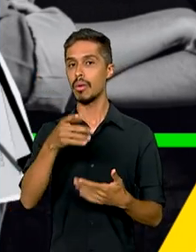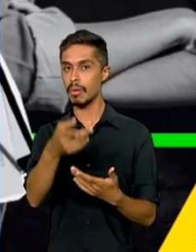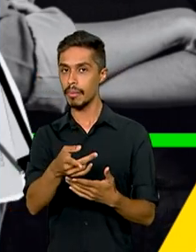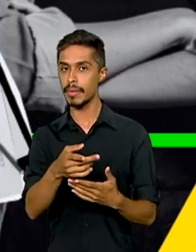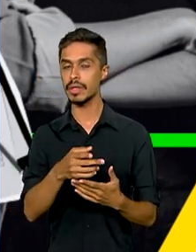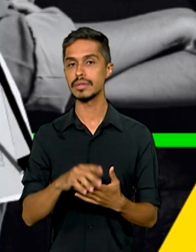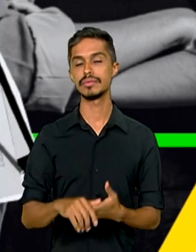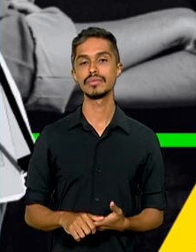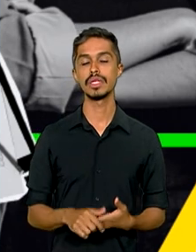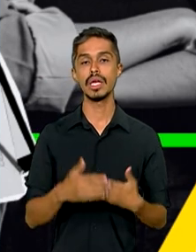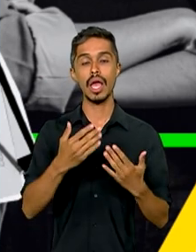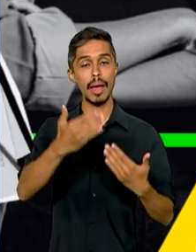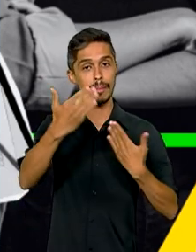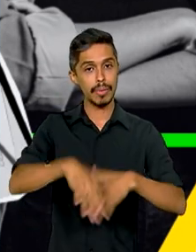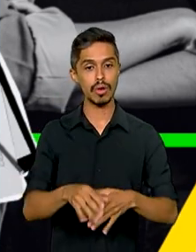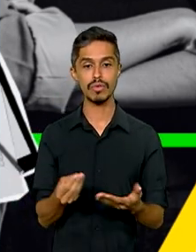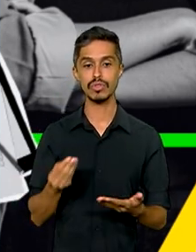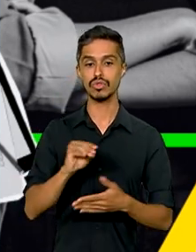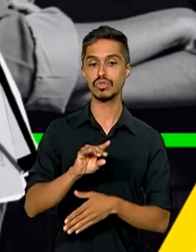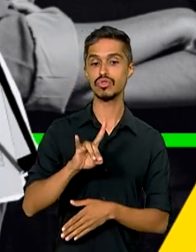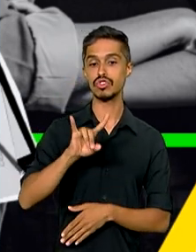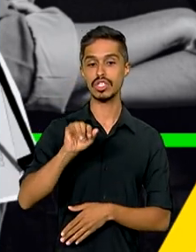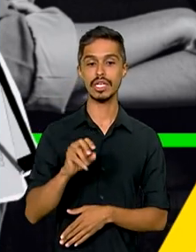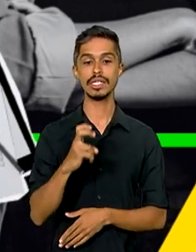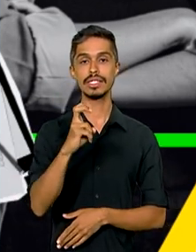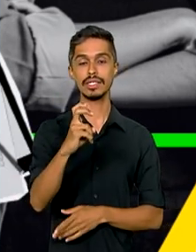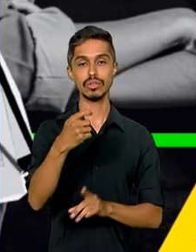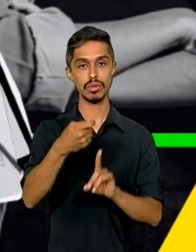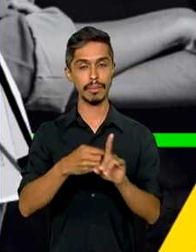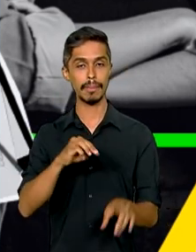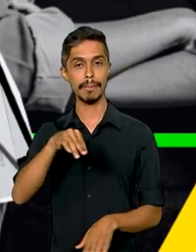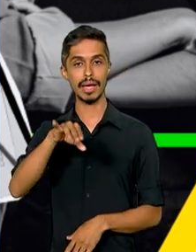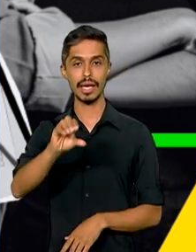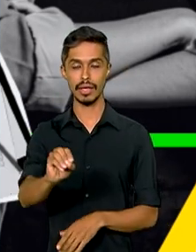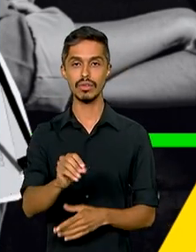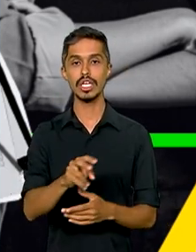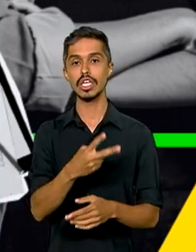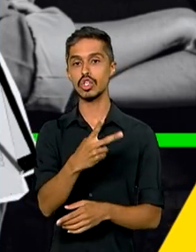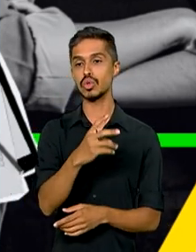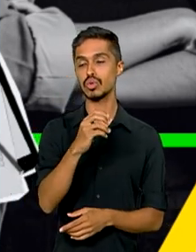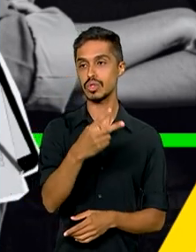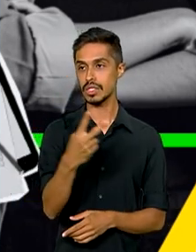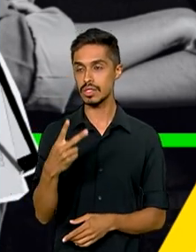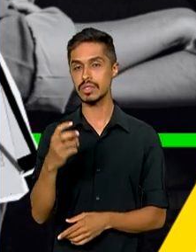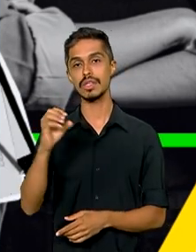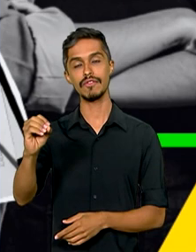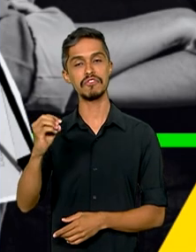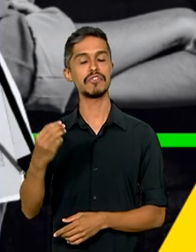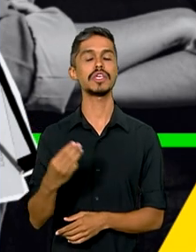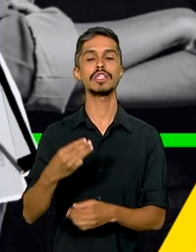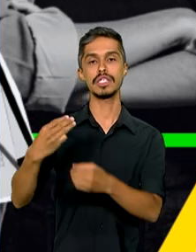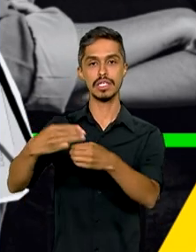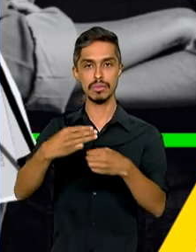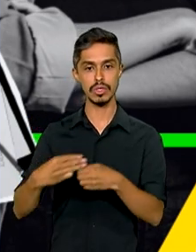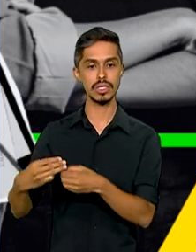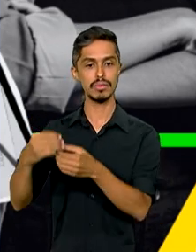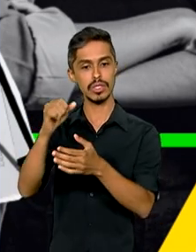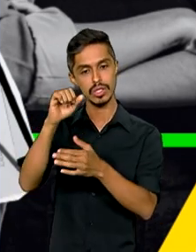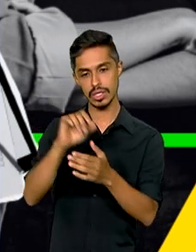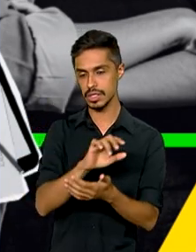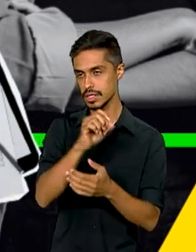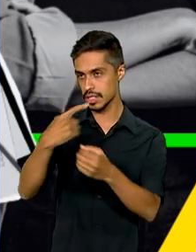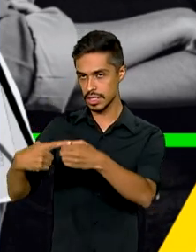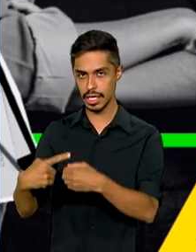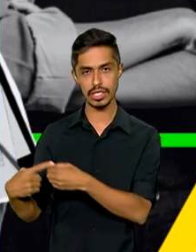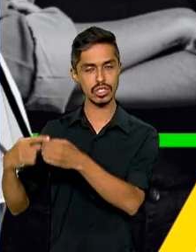As provas serão aplicadas no dia 5 de maio em 220 cidades em todo o Brasil. E terão